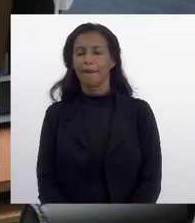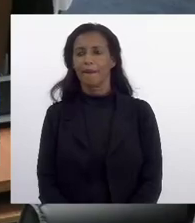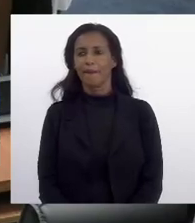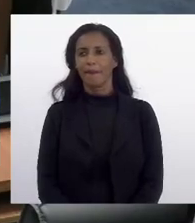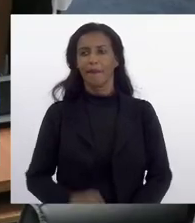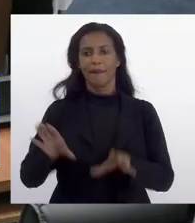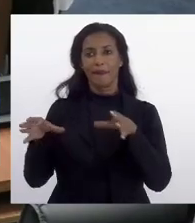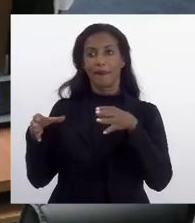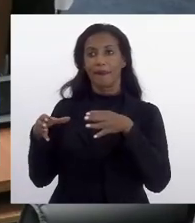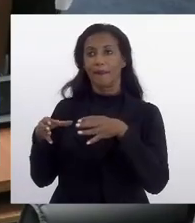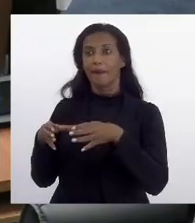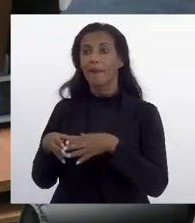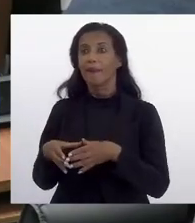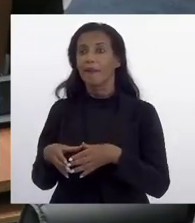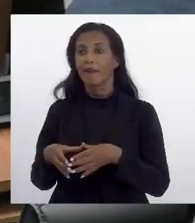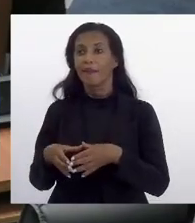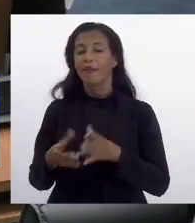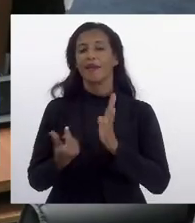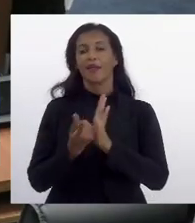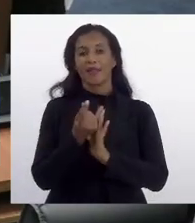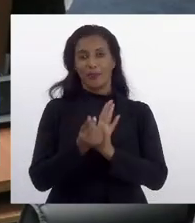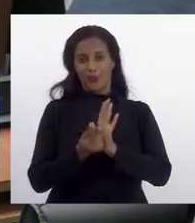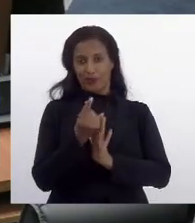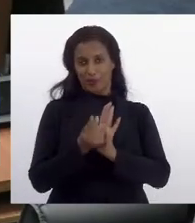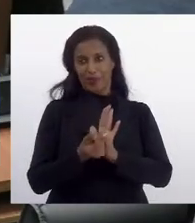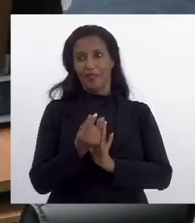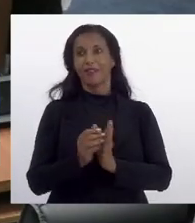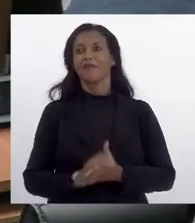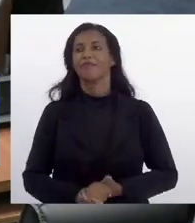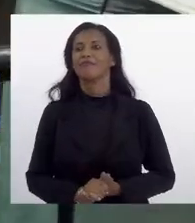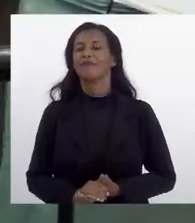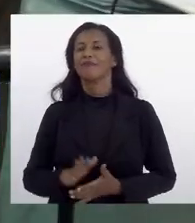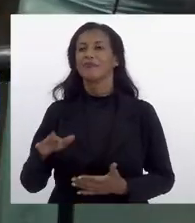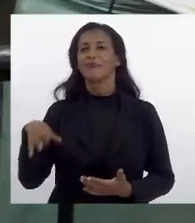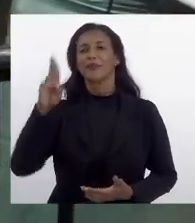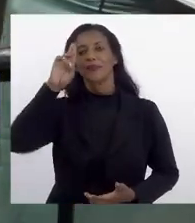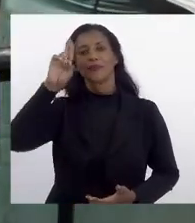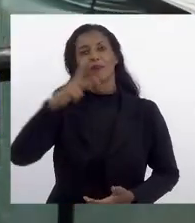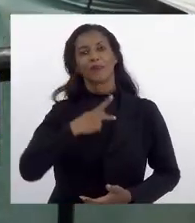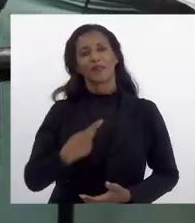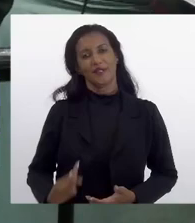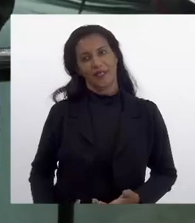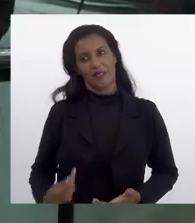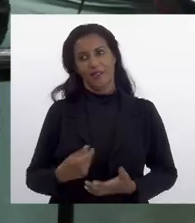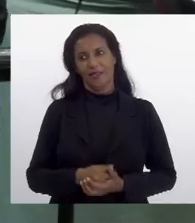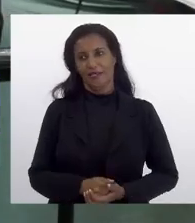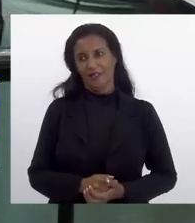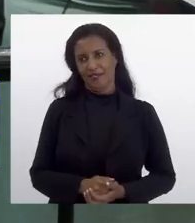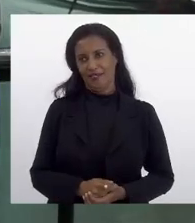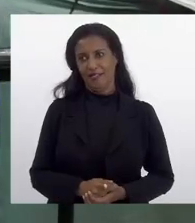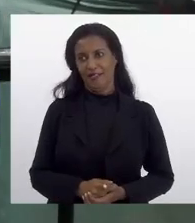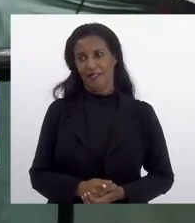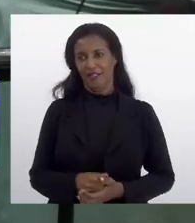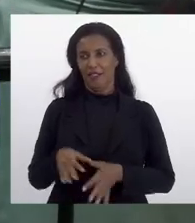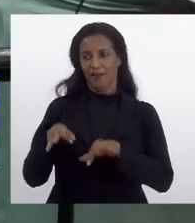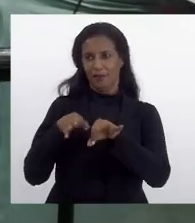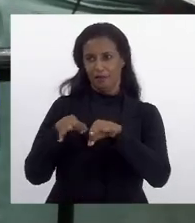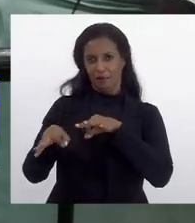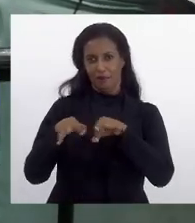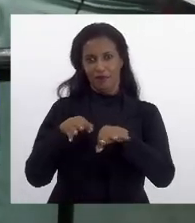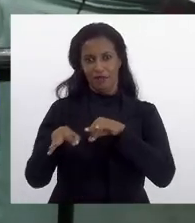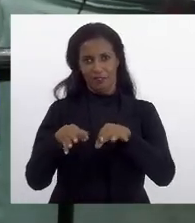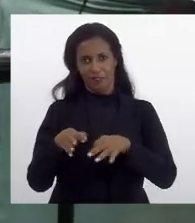Comissão de? Tributação. Senhoras presidentes, especialização. O projeto